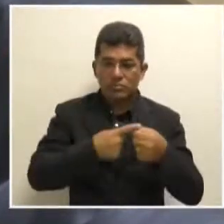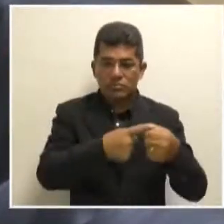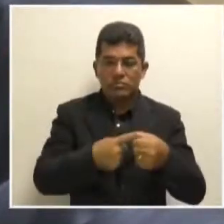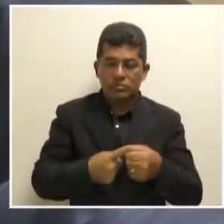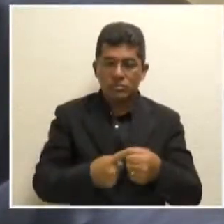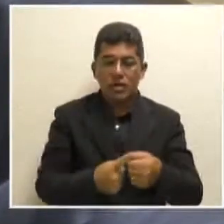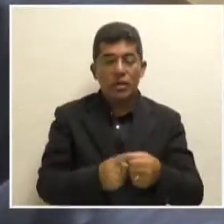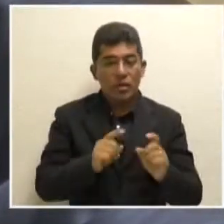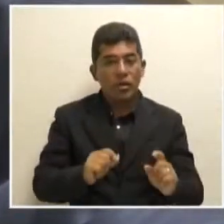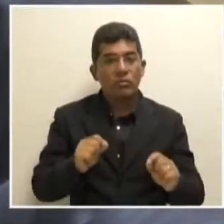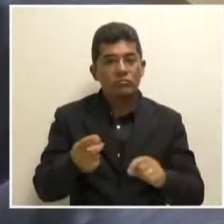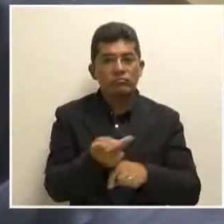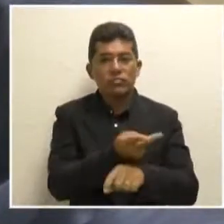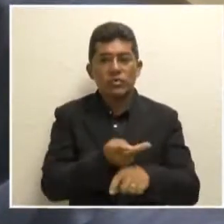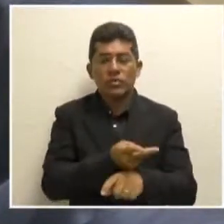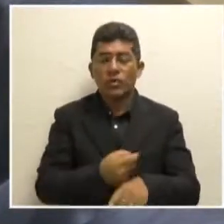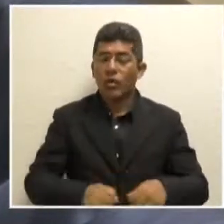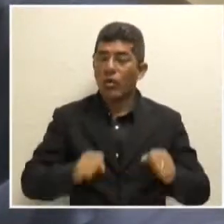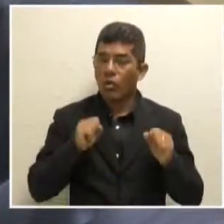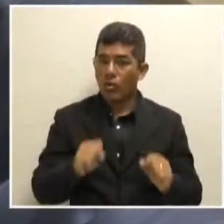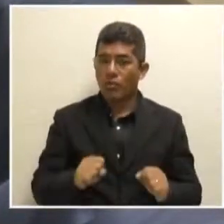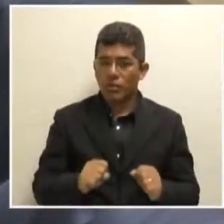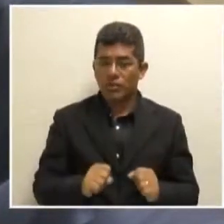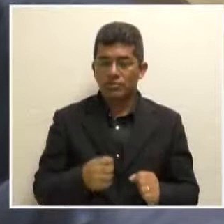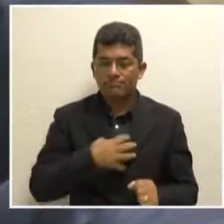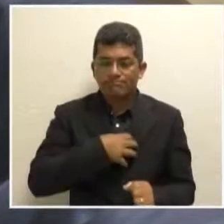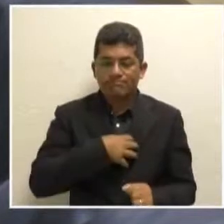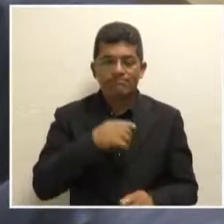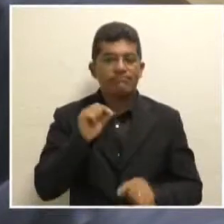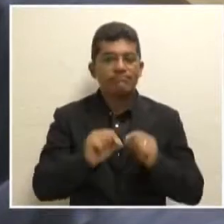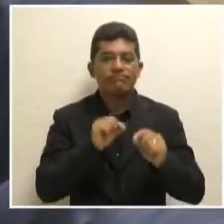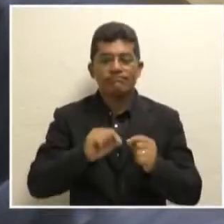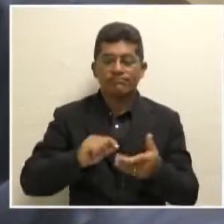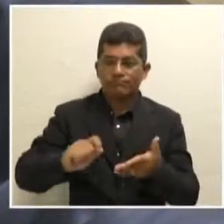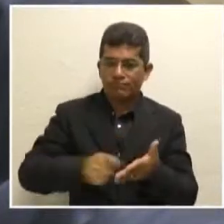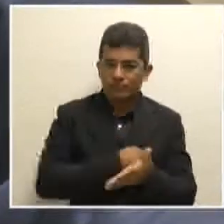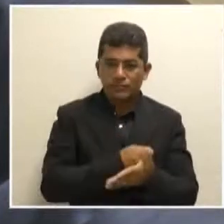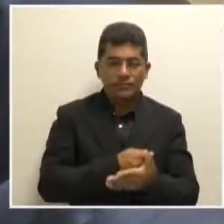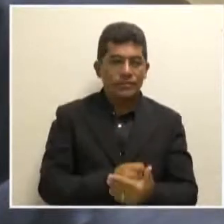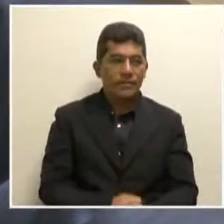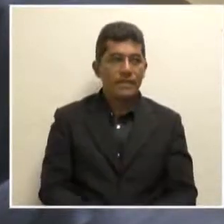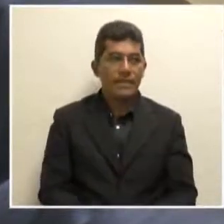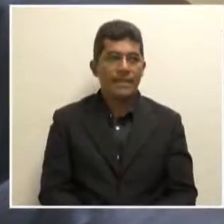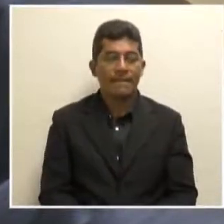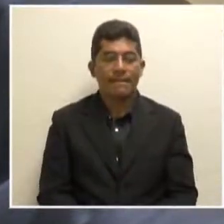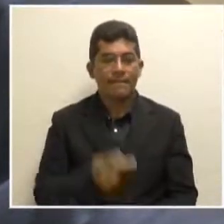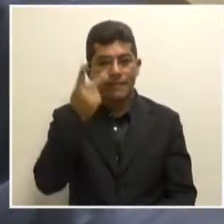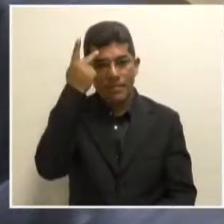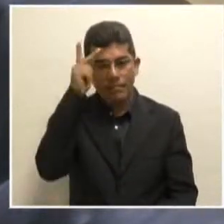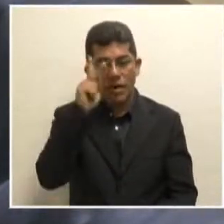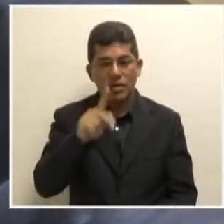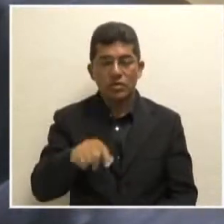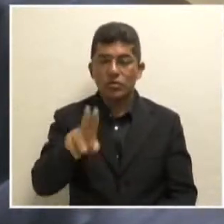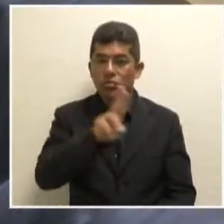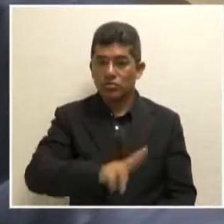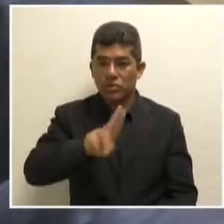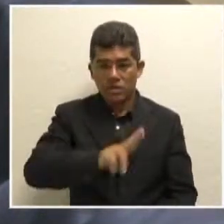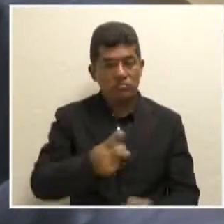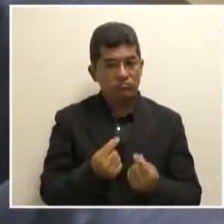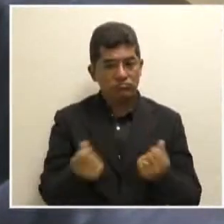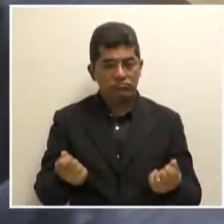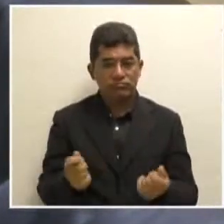Então, socorrer o Poder Executivo no sentido de uma autorização para usar esses recursos